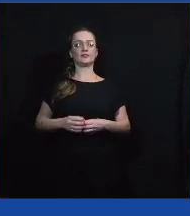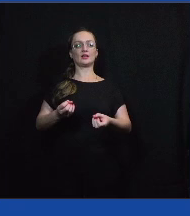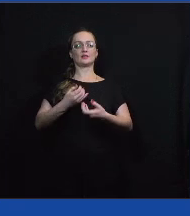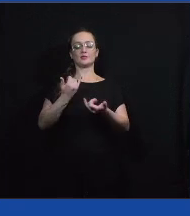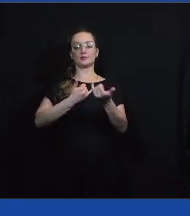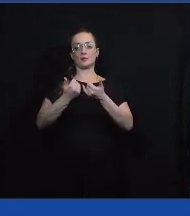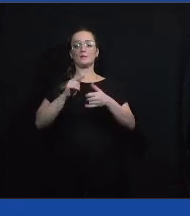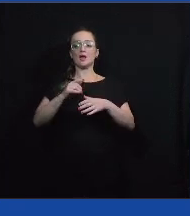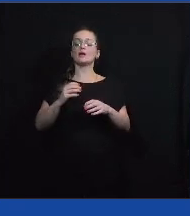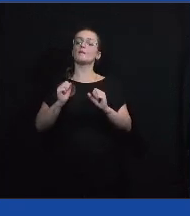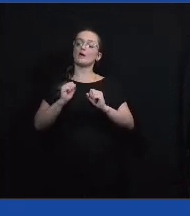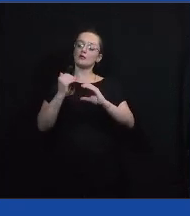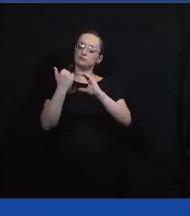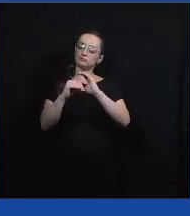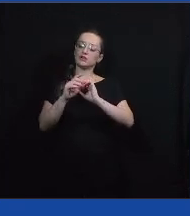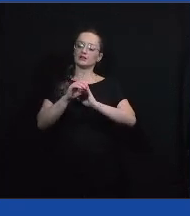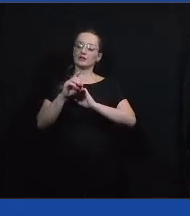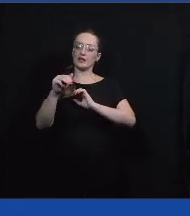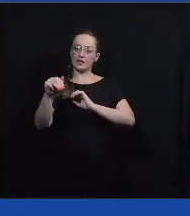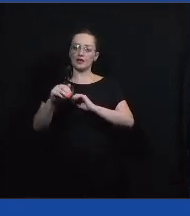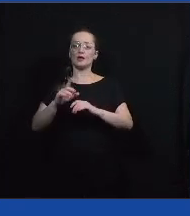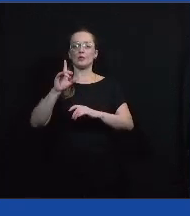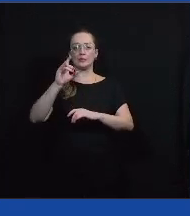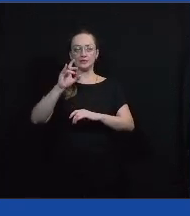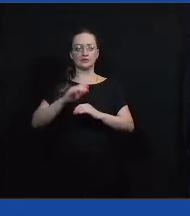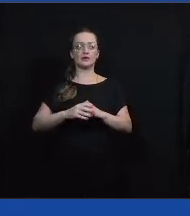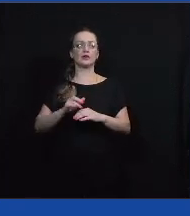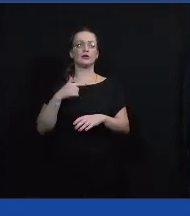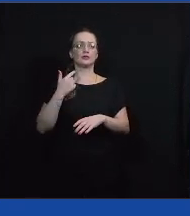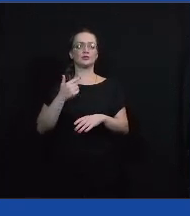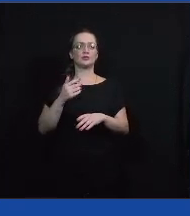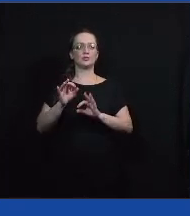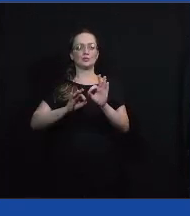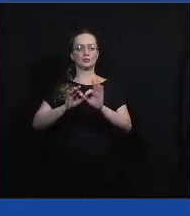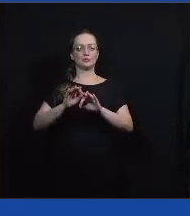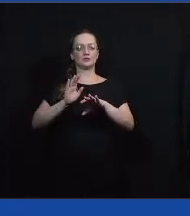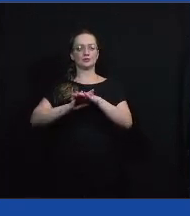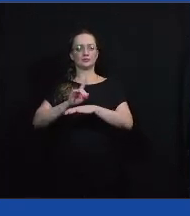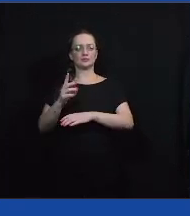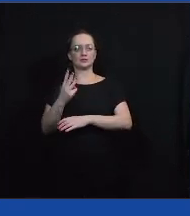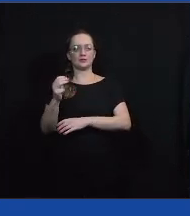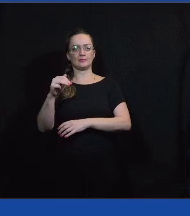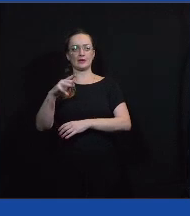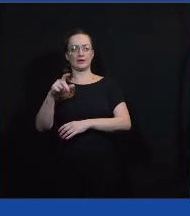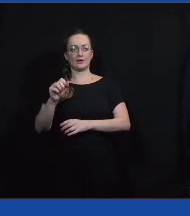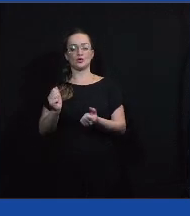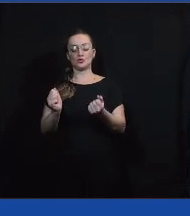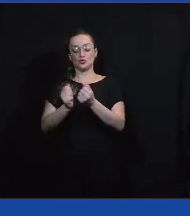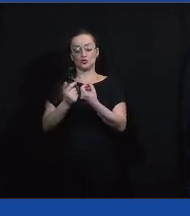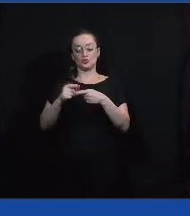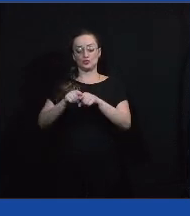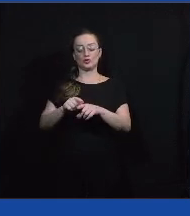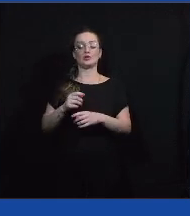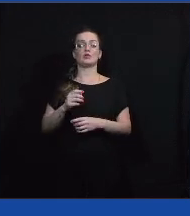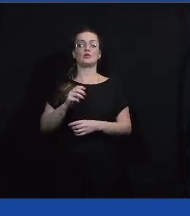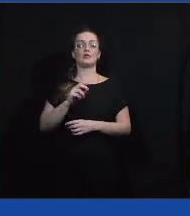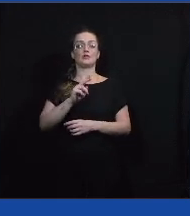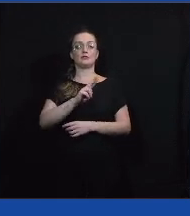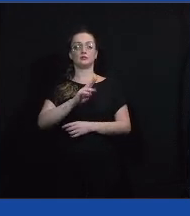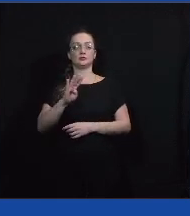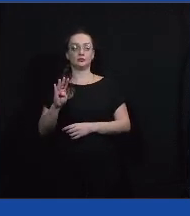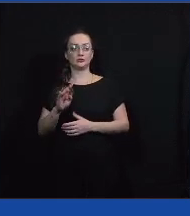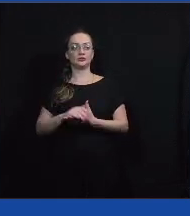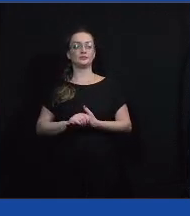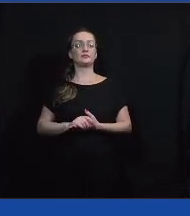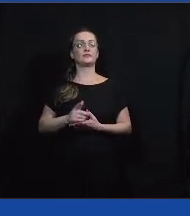mas manda DM, quem estiver curioso também sobre esse projeto que a gente fez em Três Marias em parceria com o Instituto Votorantim, tem um vídeo super legal que mostra exatamente